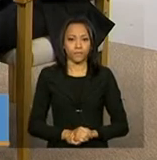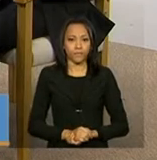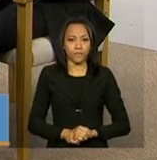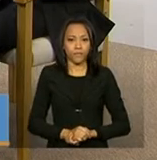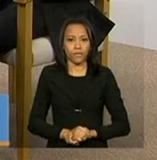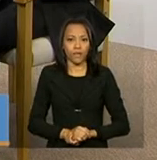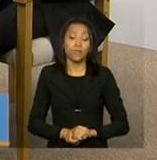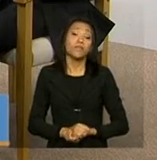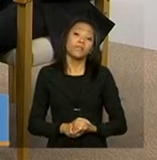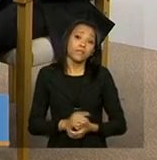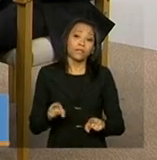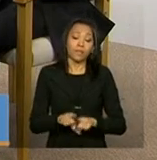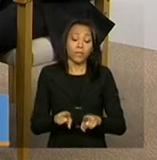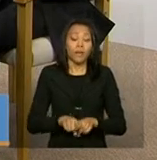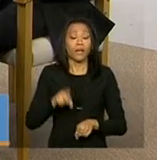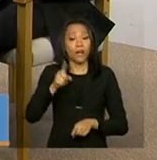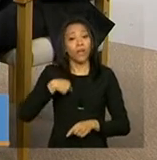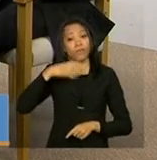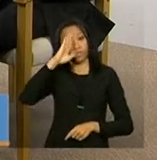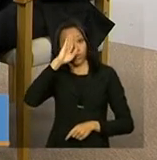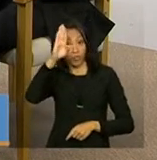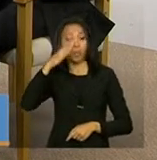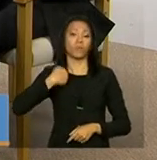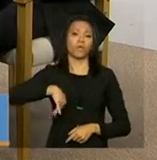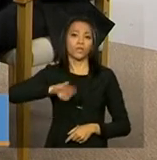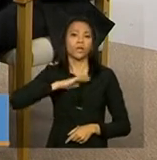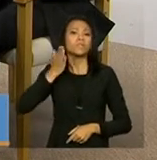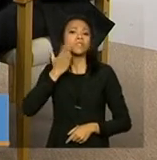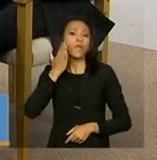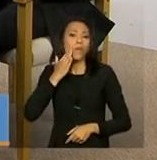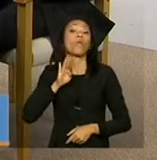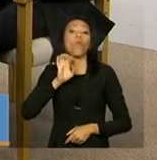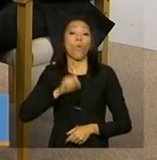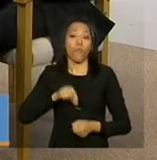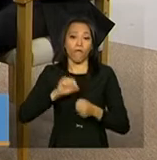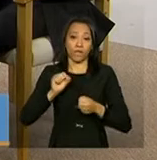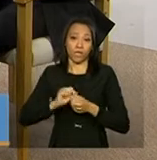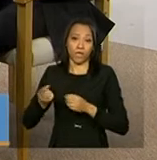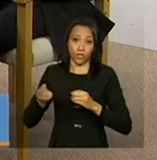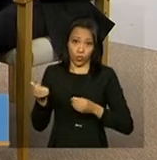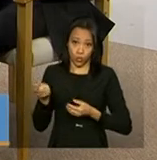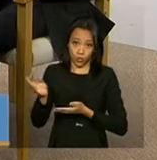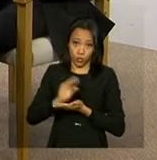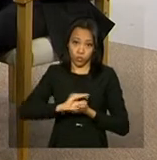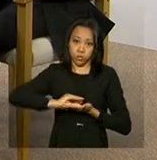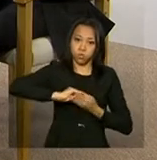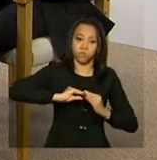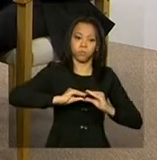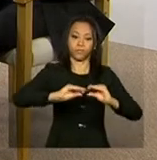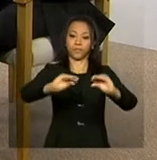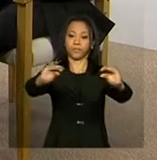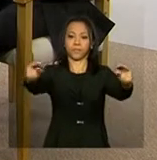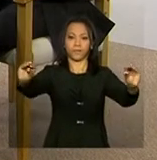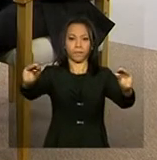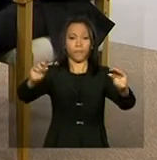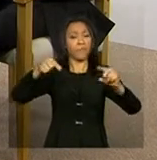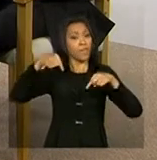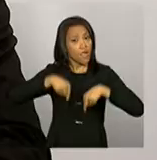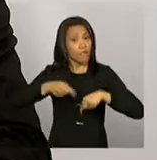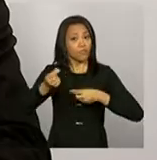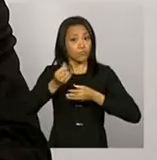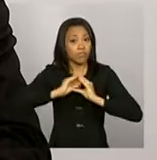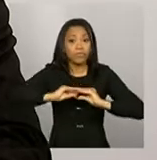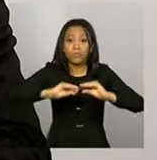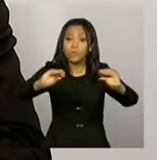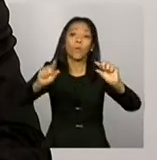Então, é fundamental que a gente faça essas transferências e essas transferências são feitas por